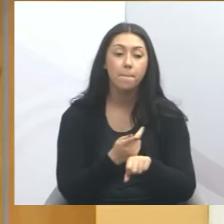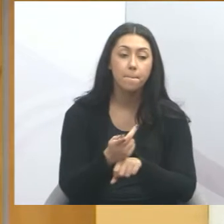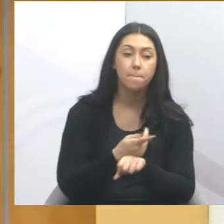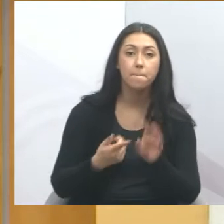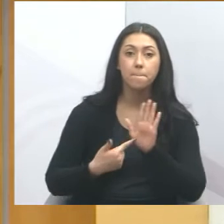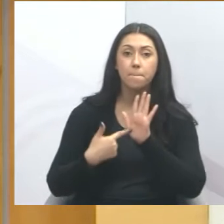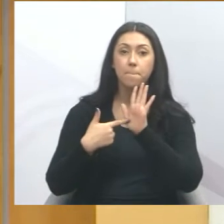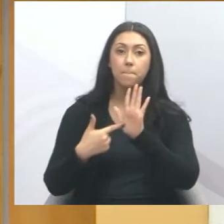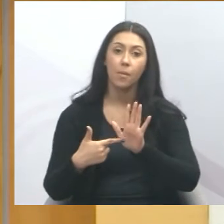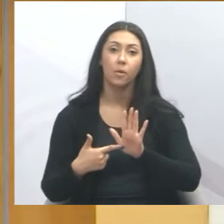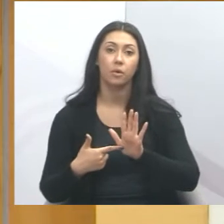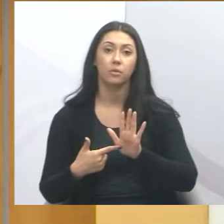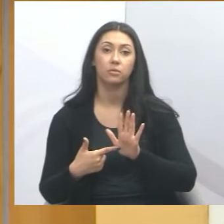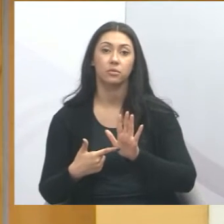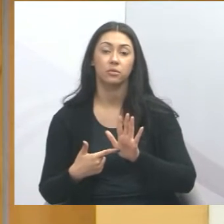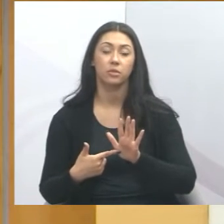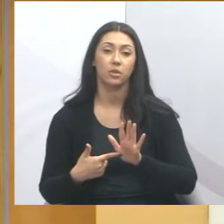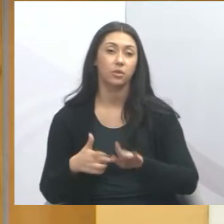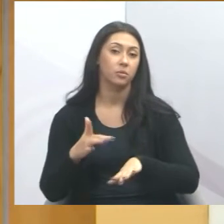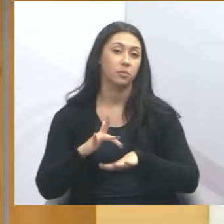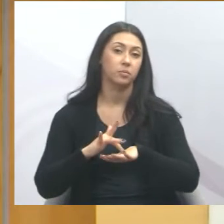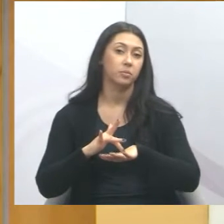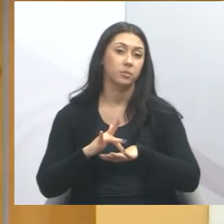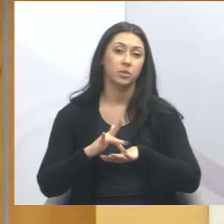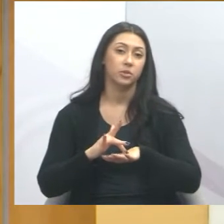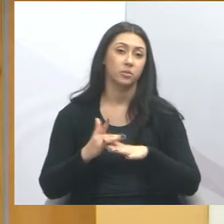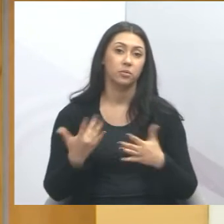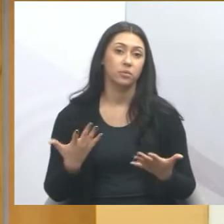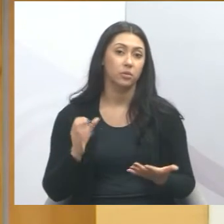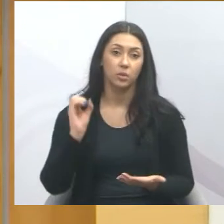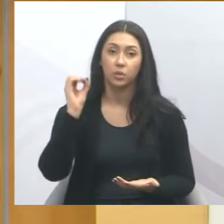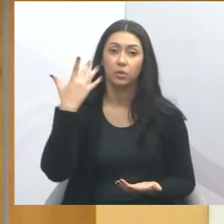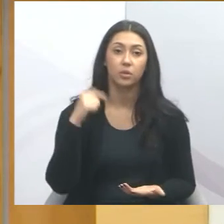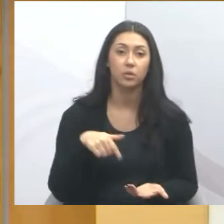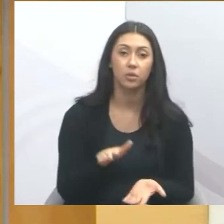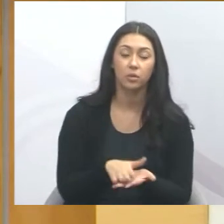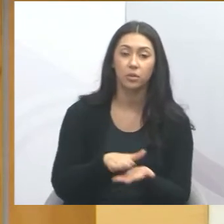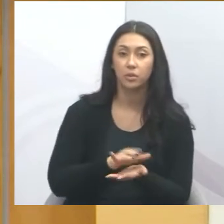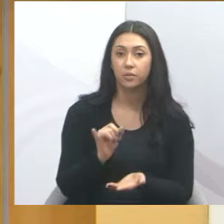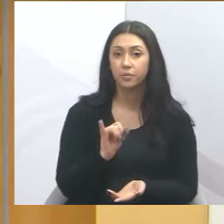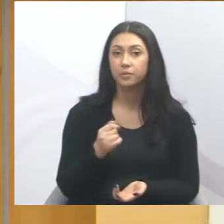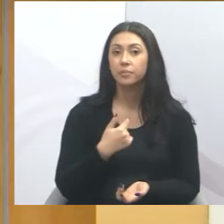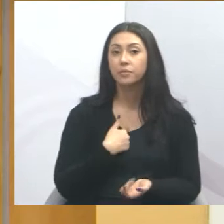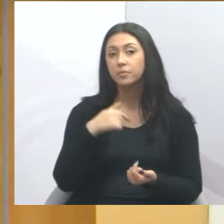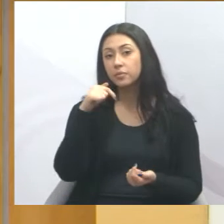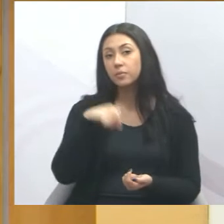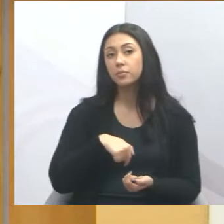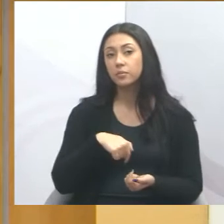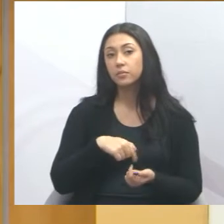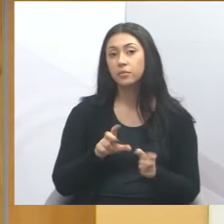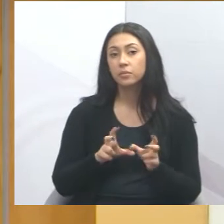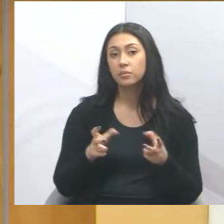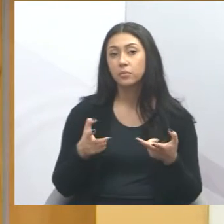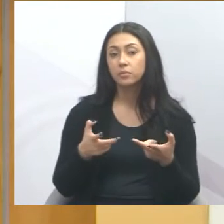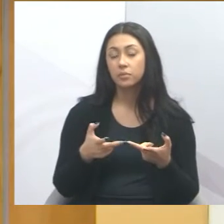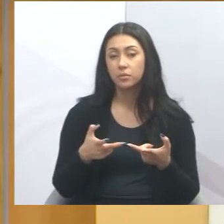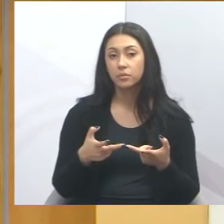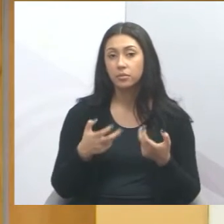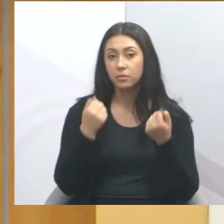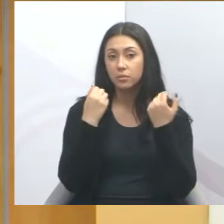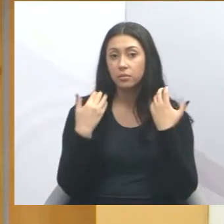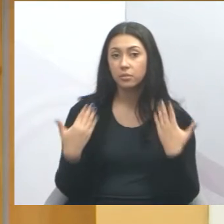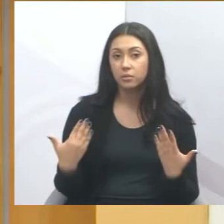esse descaso, esse absurdo que está acontecendo na nossa cidade. Eu venho aqui na sessão de Câmara e